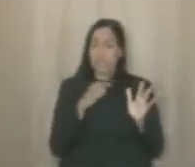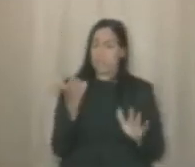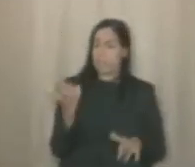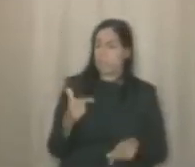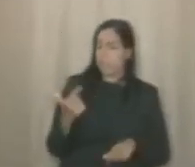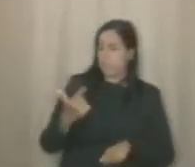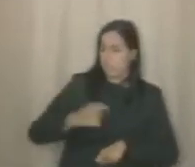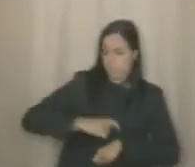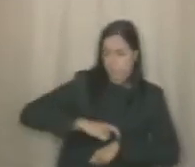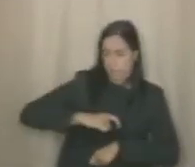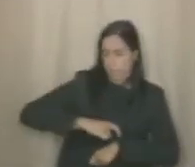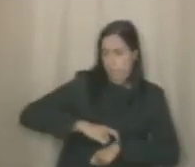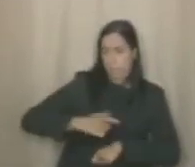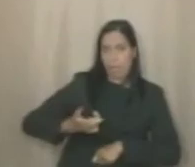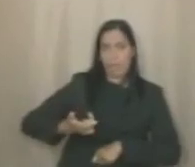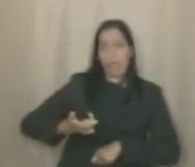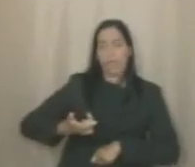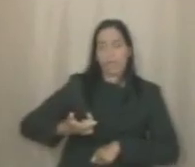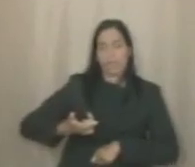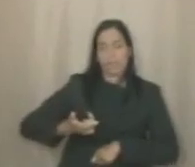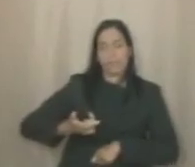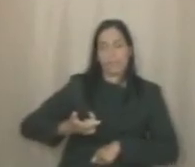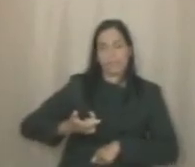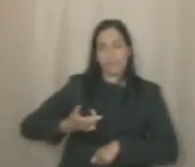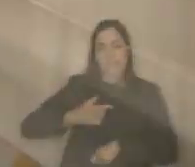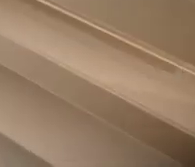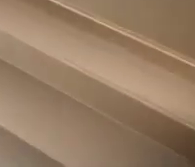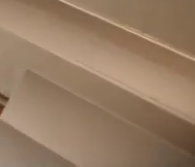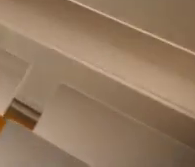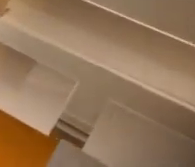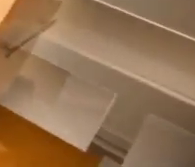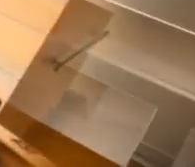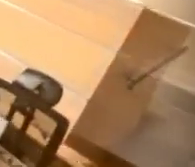nem tempo de nos aprofundar, vereador Eva Moraes, neste debate.